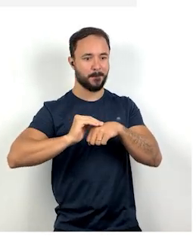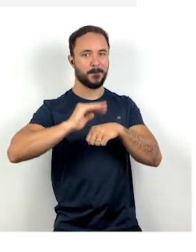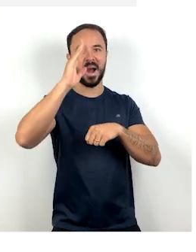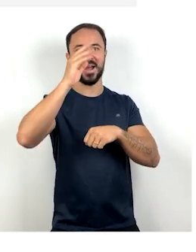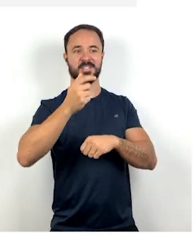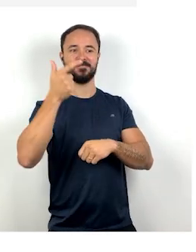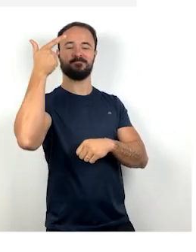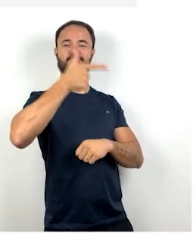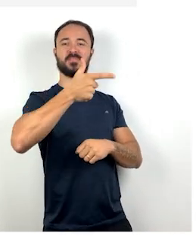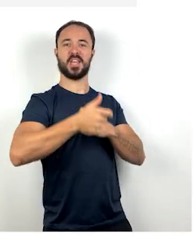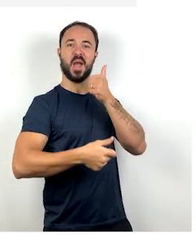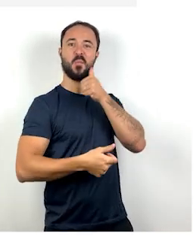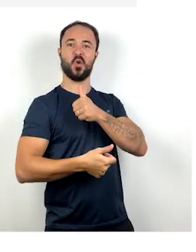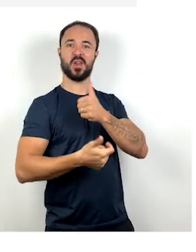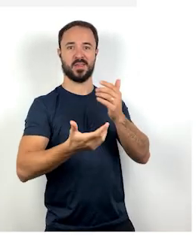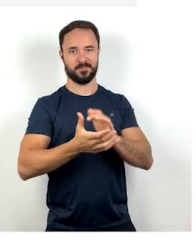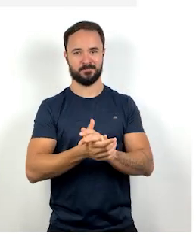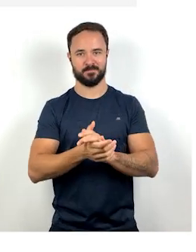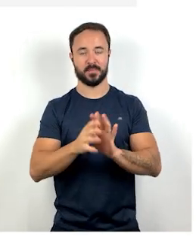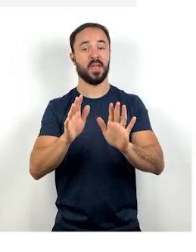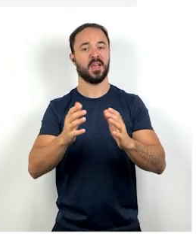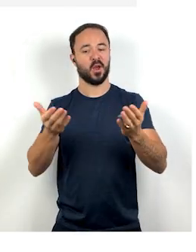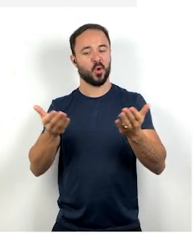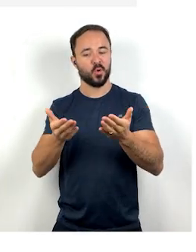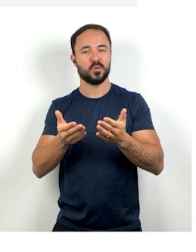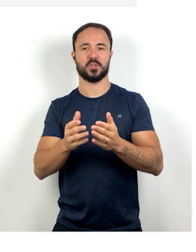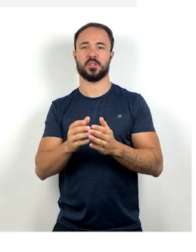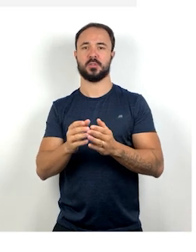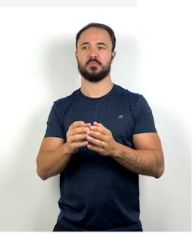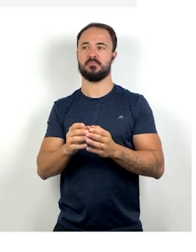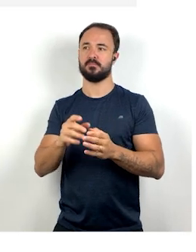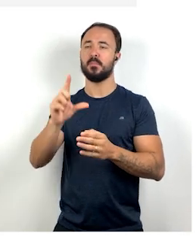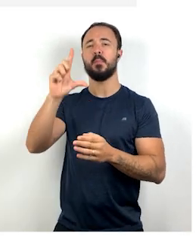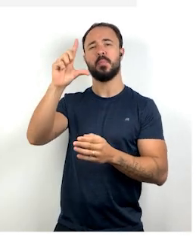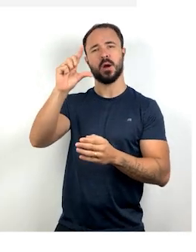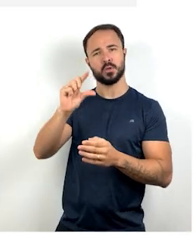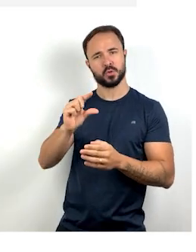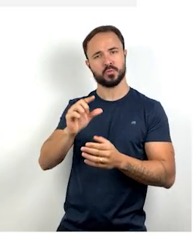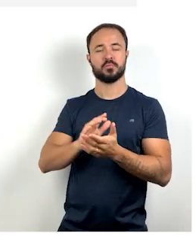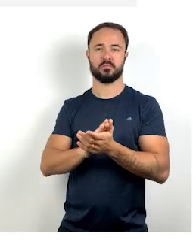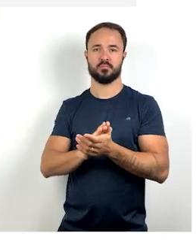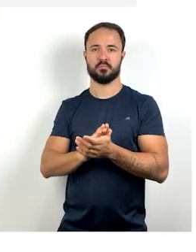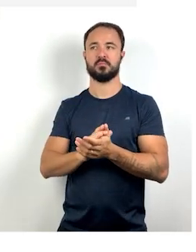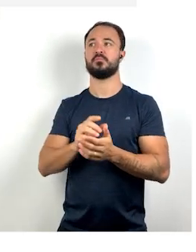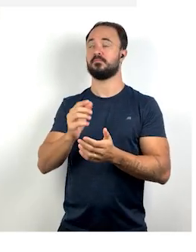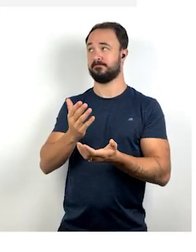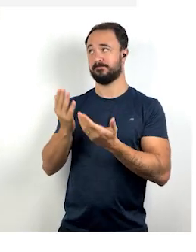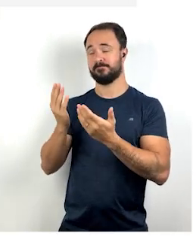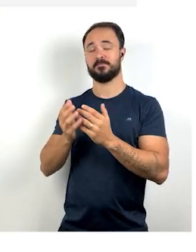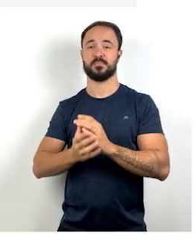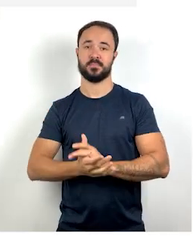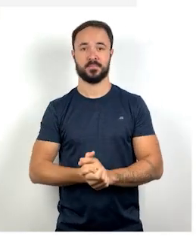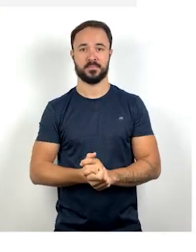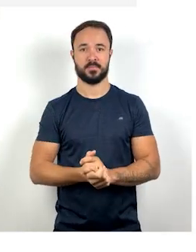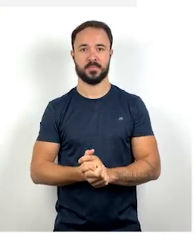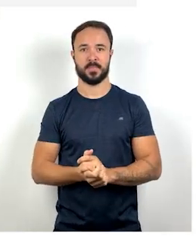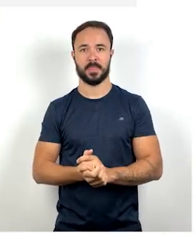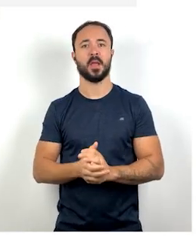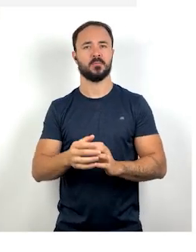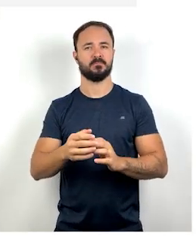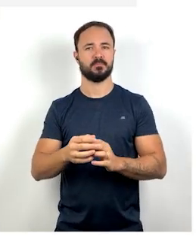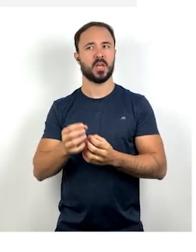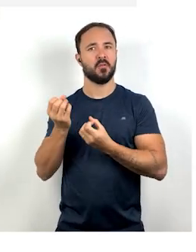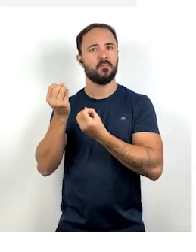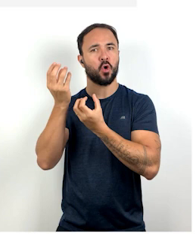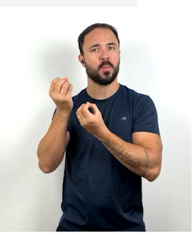20.5%, né? Essa é uma informação de 2021. Contudo, essas